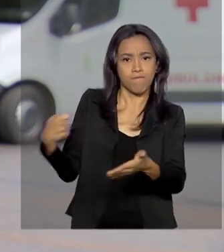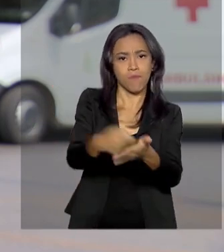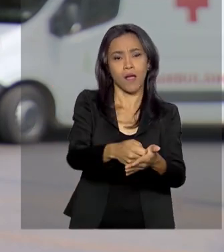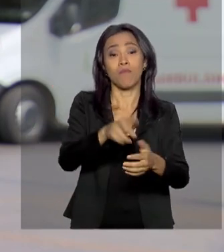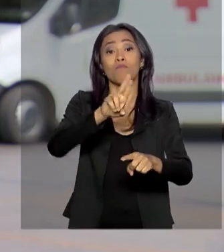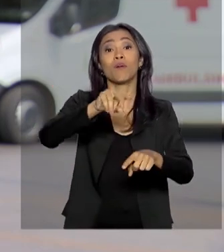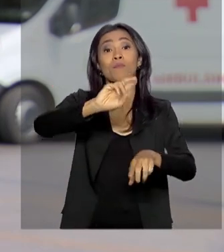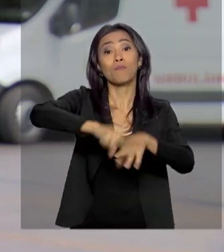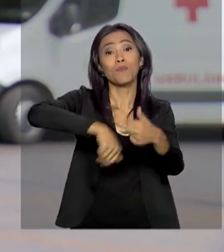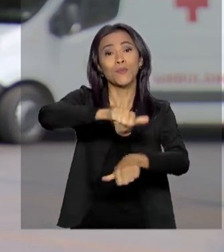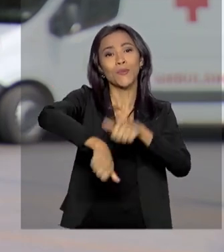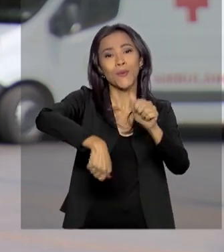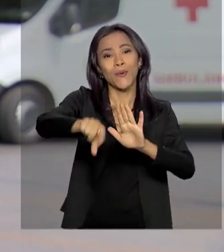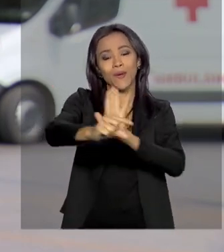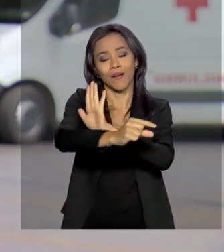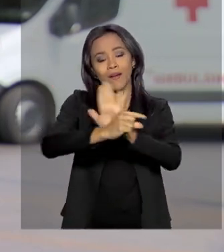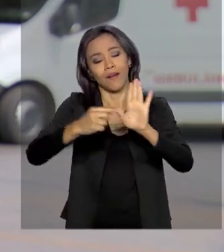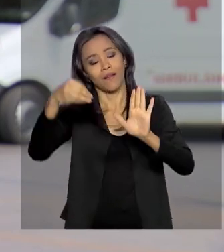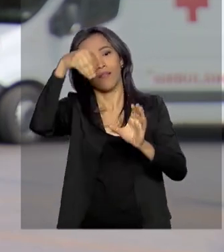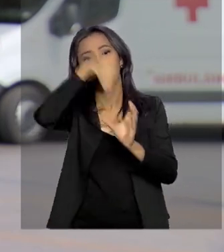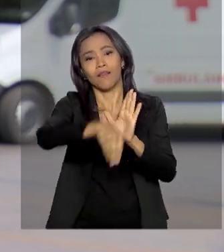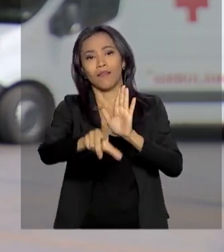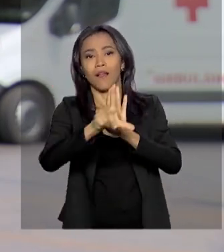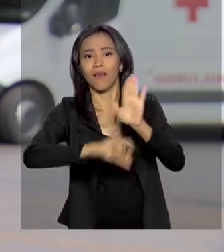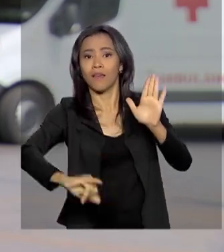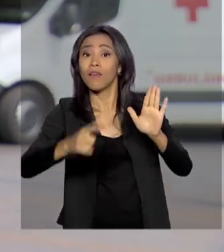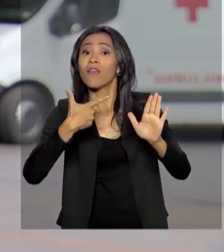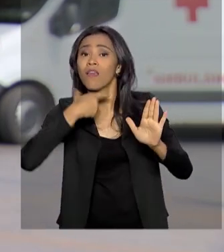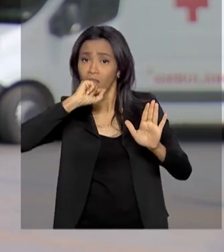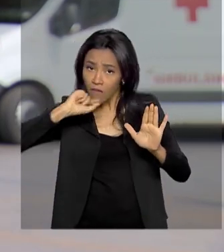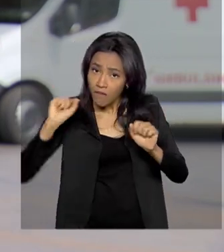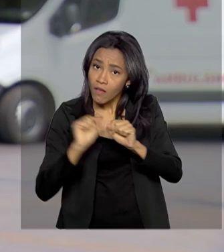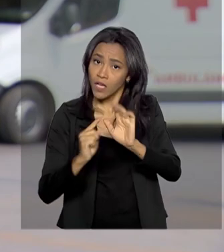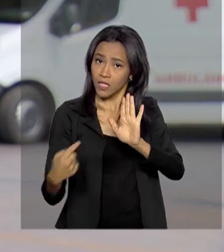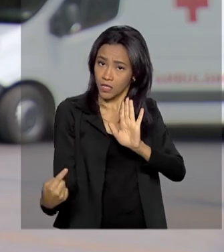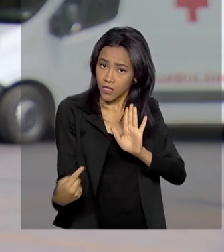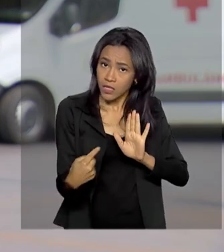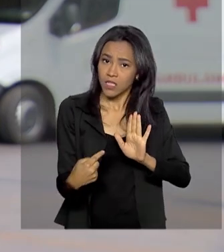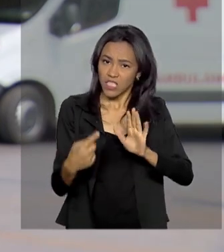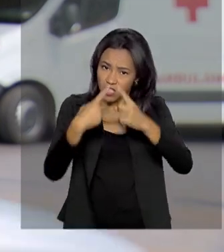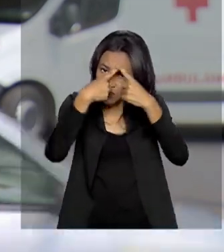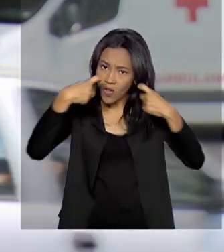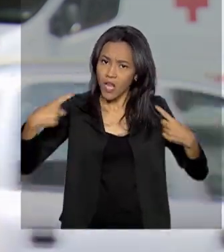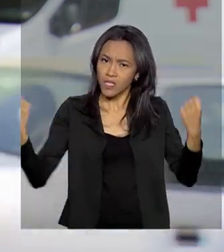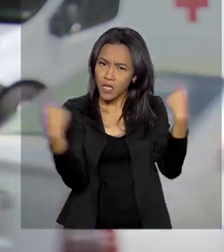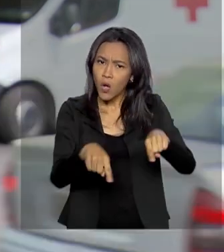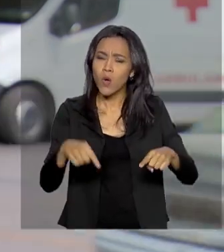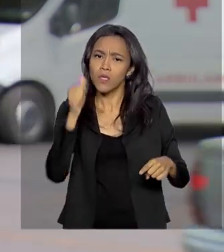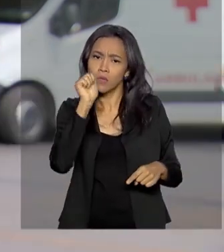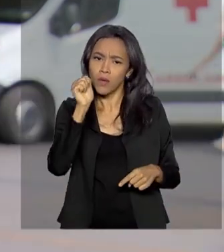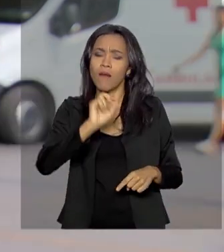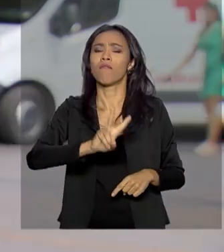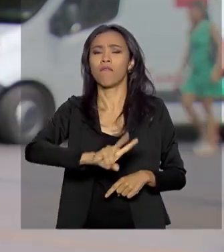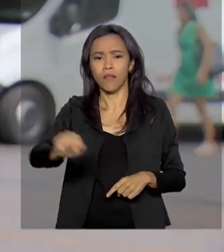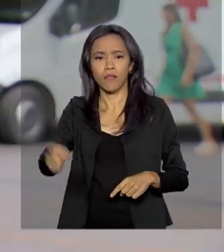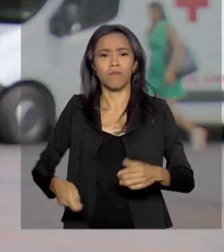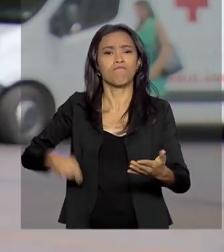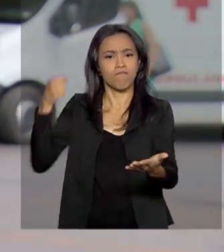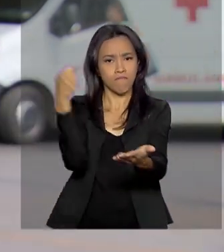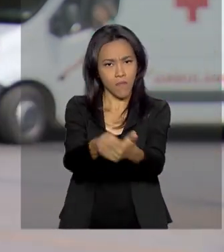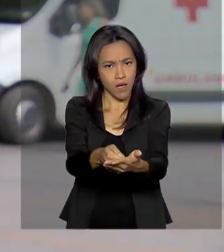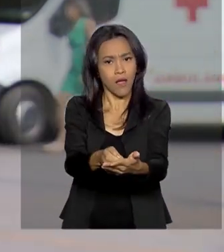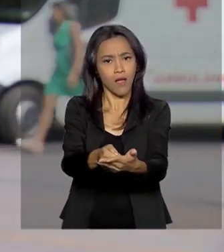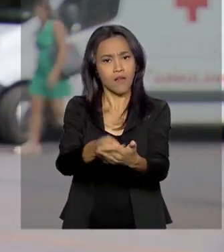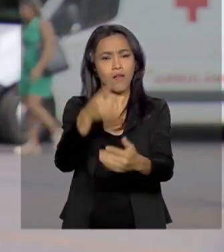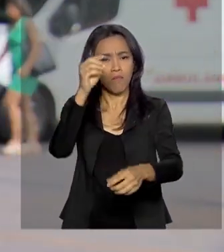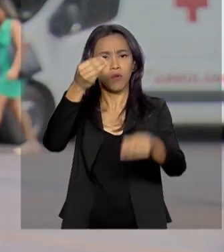Lei Maria da Penha. Quem pratica o crime, além de responder pelos atos de violência contra a mulher, terá de pagar por